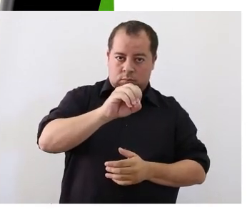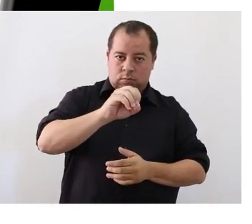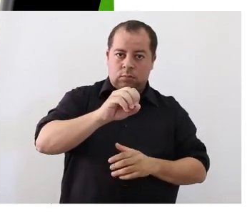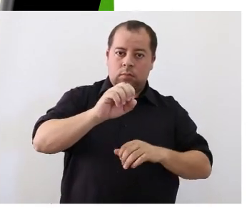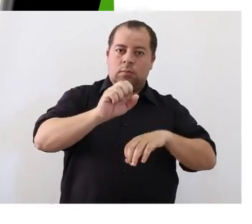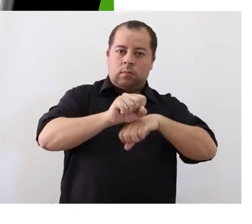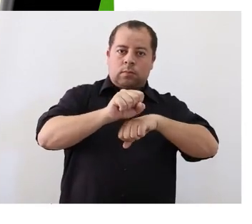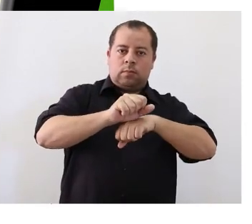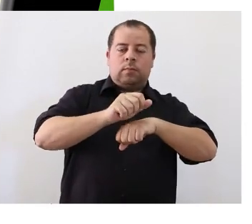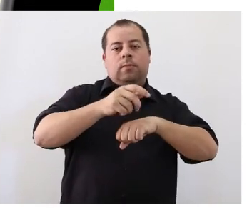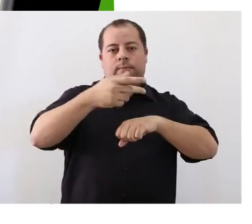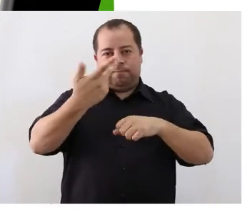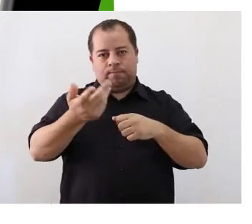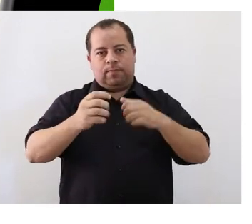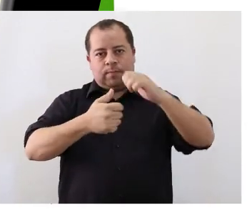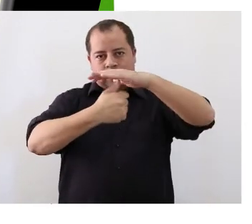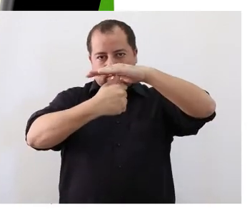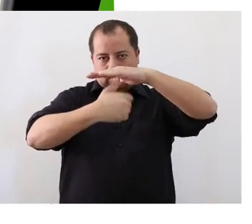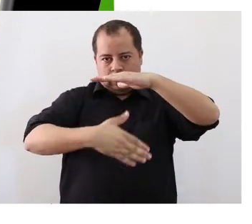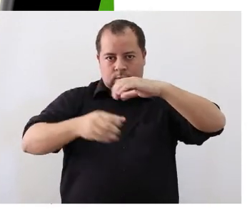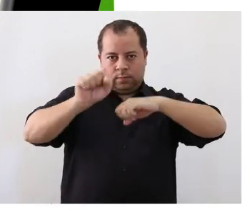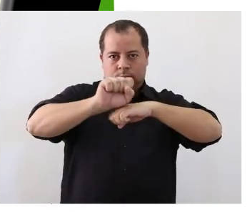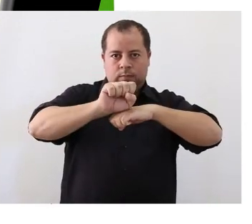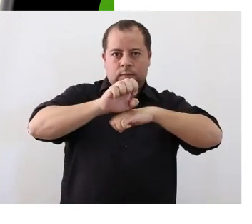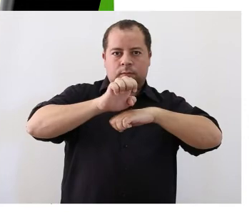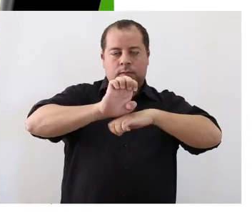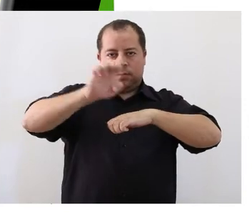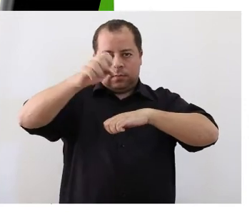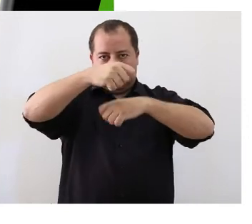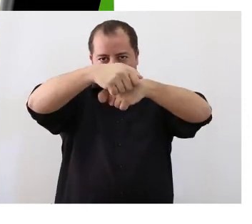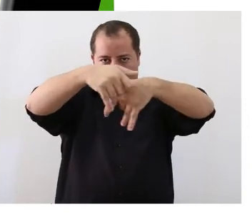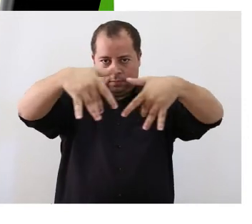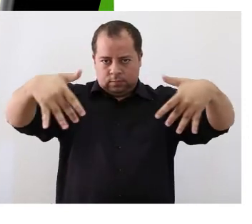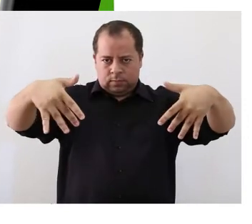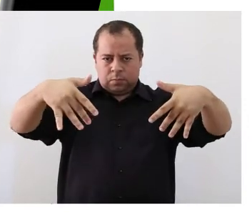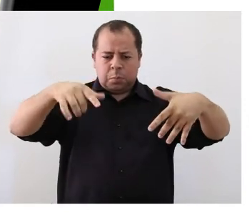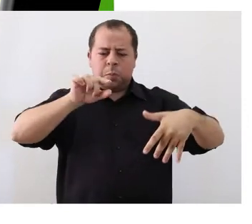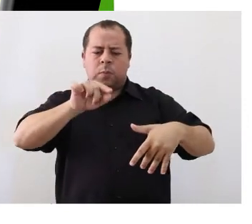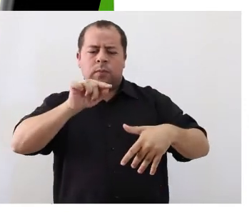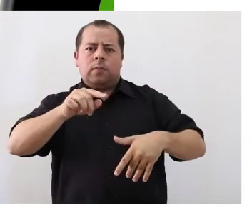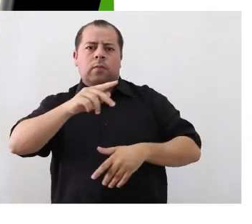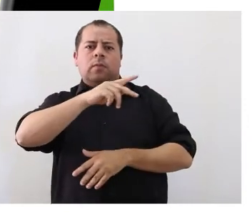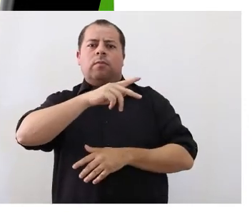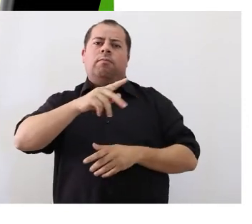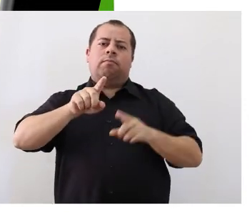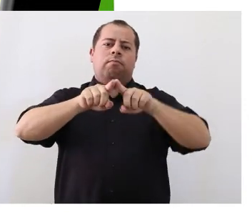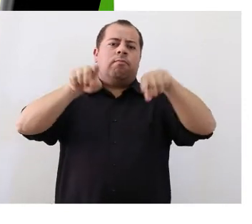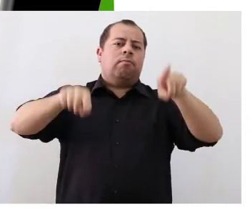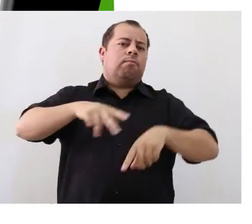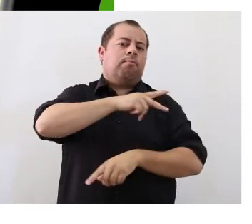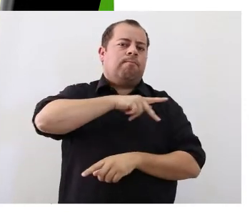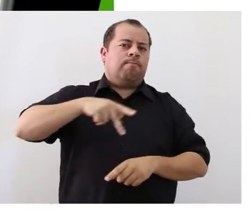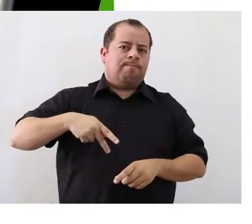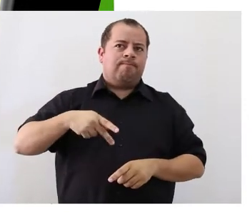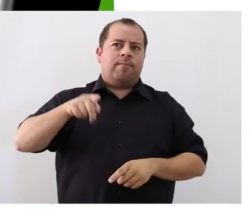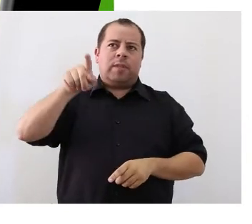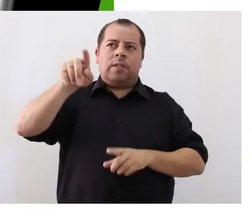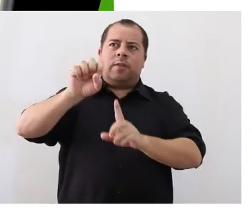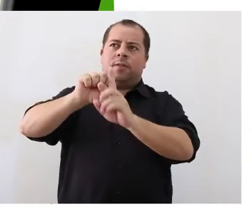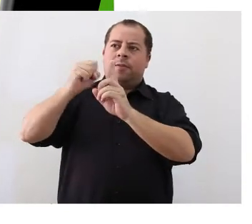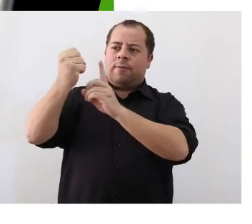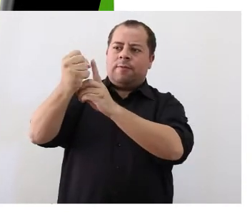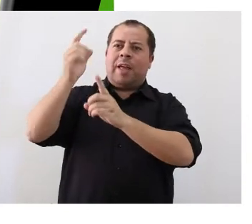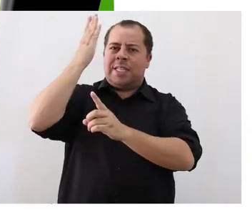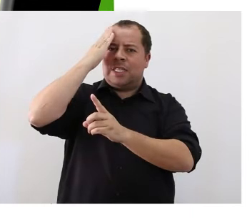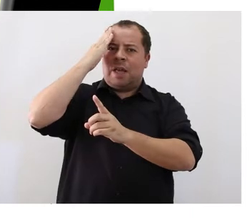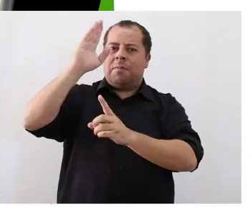-Reitoria de Extensão e Cultura e, para mim, servidor público é aquele trabalho onde a sociedade há muito tempo já